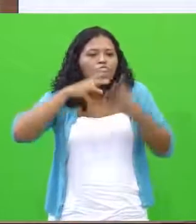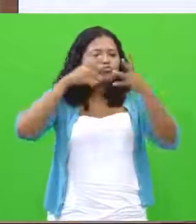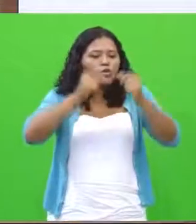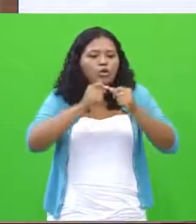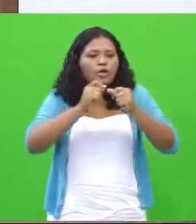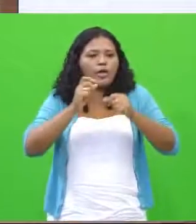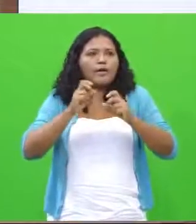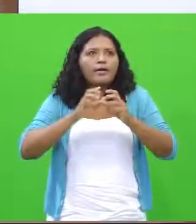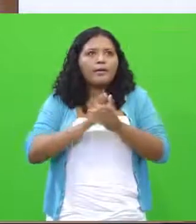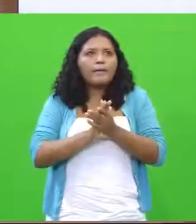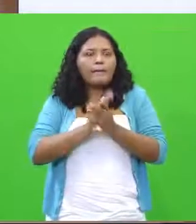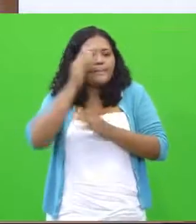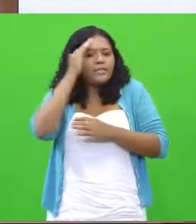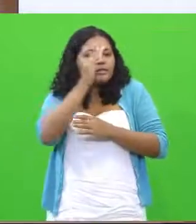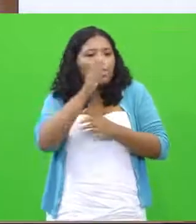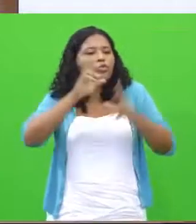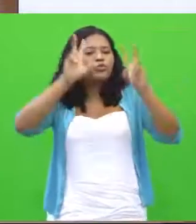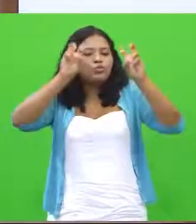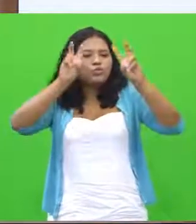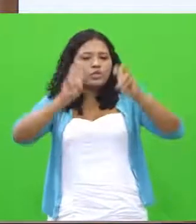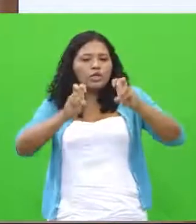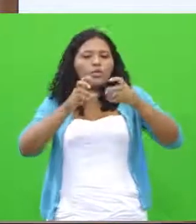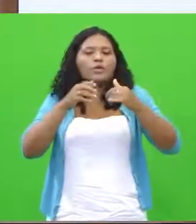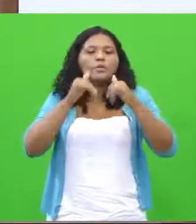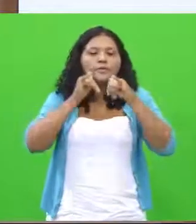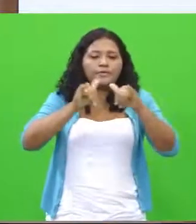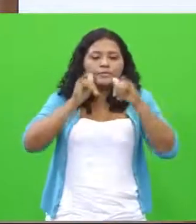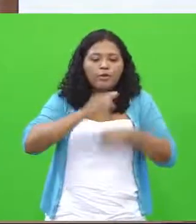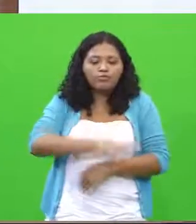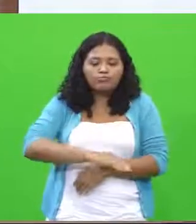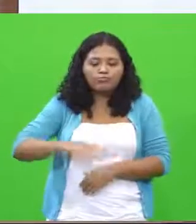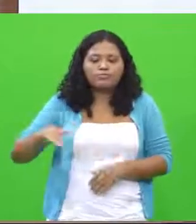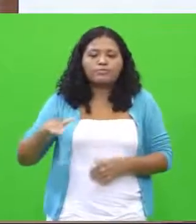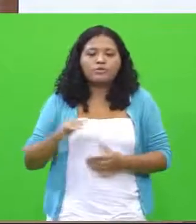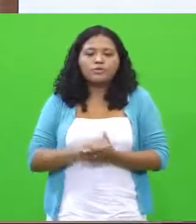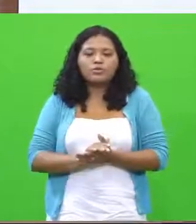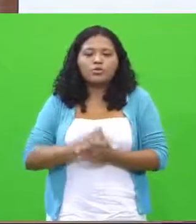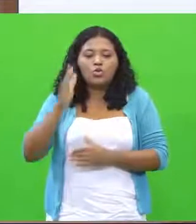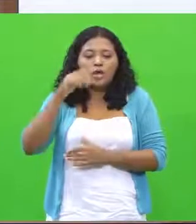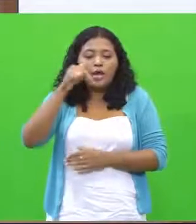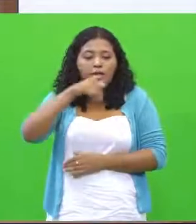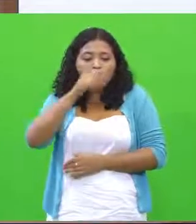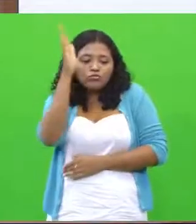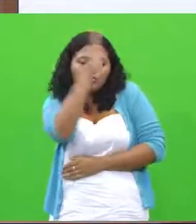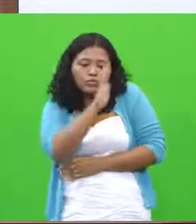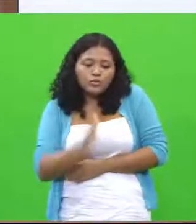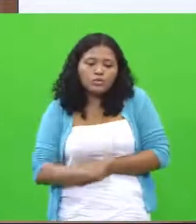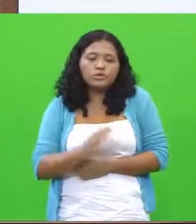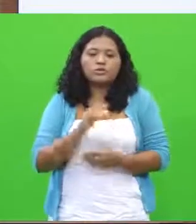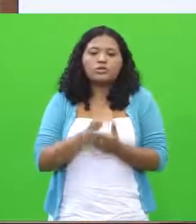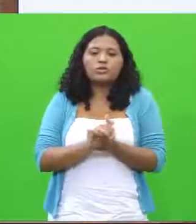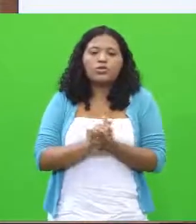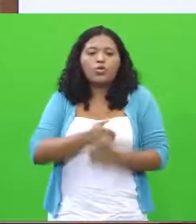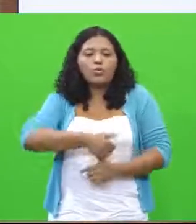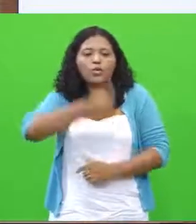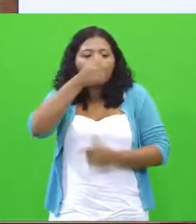do tema que a proposta traz à tona. Publicidade infantil em questão no Brasil. Então, o primeiro